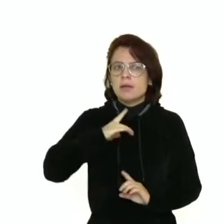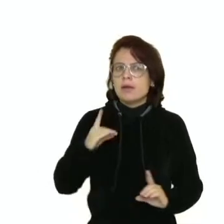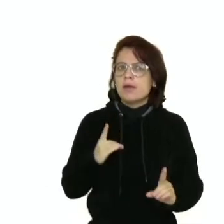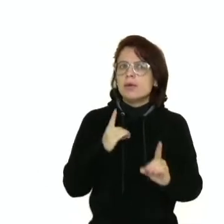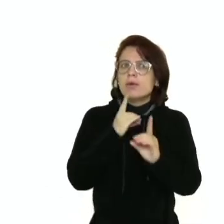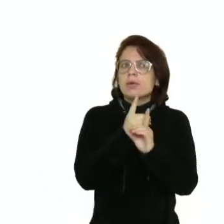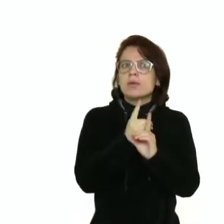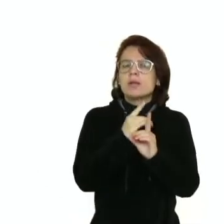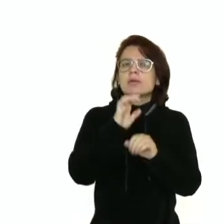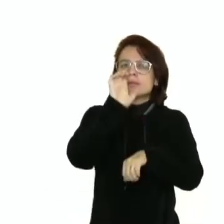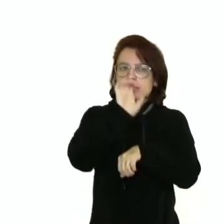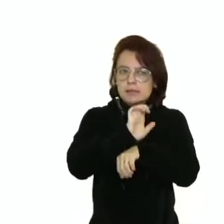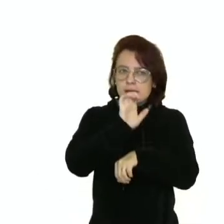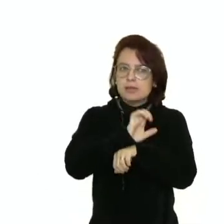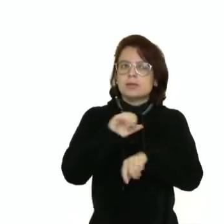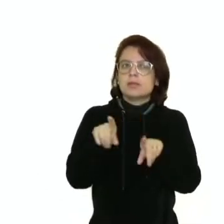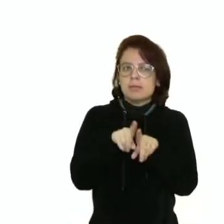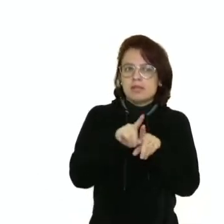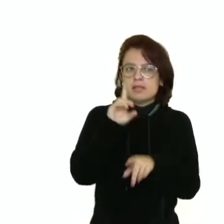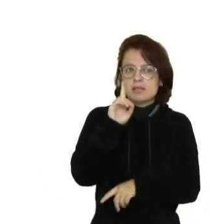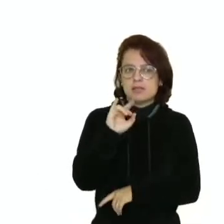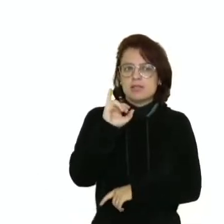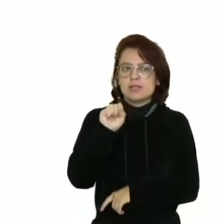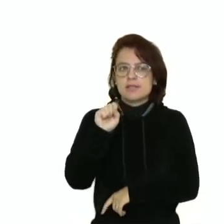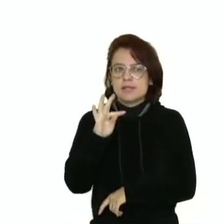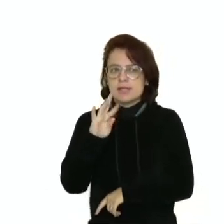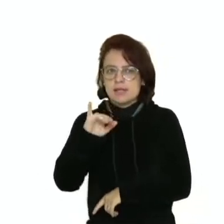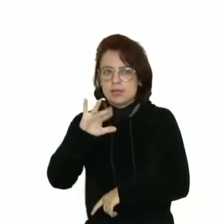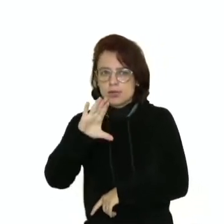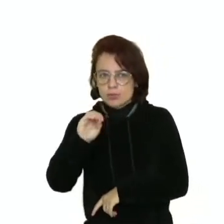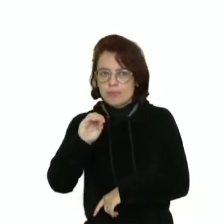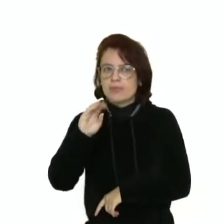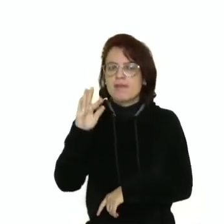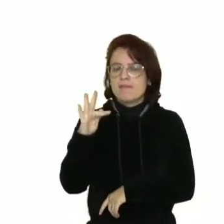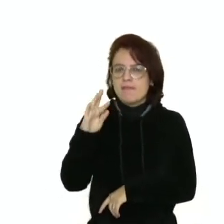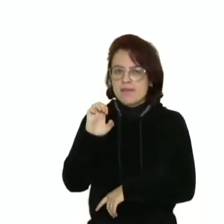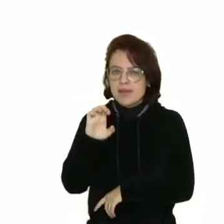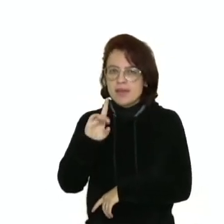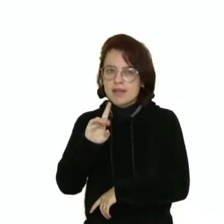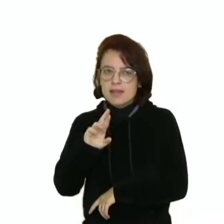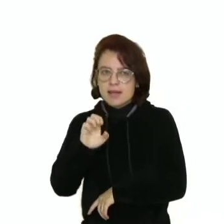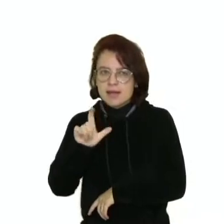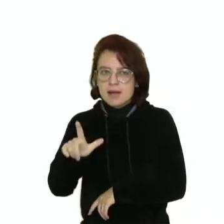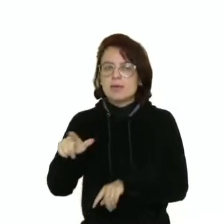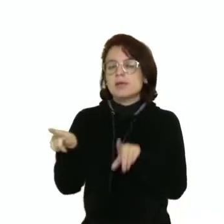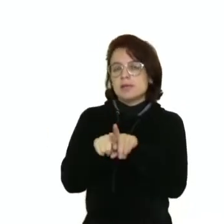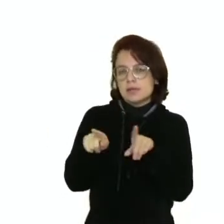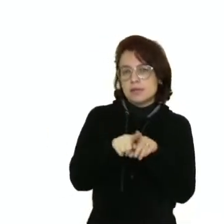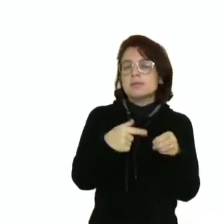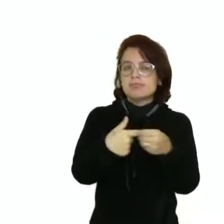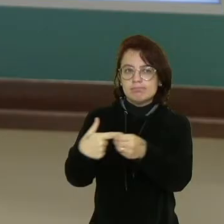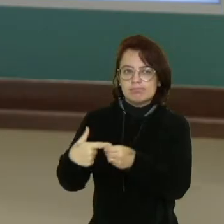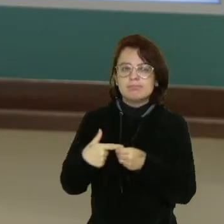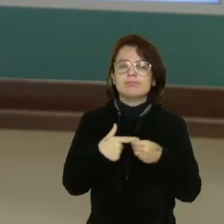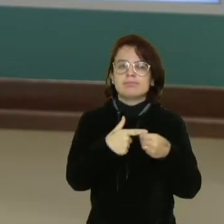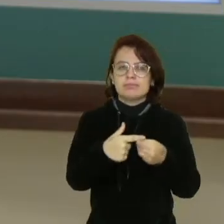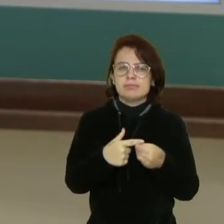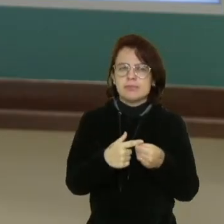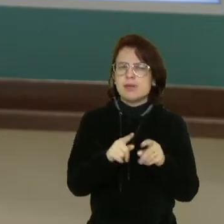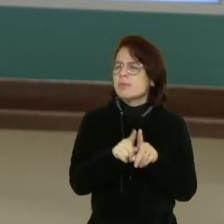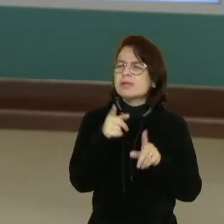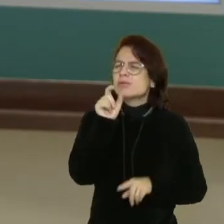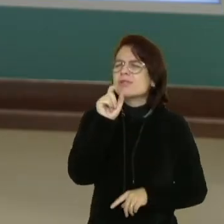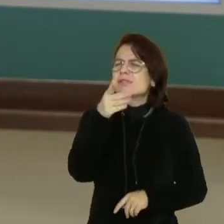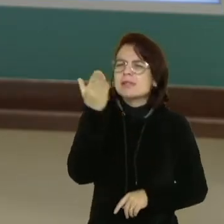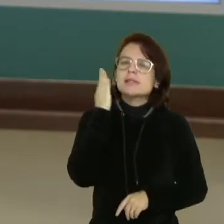o Distrito Federal, além dos municípios. Mas, afinal de quantos, o que você sabe sobre as disparidades de cada região?